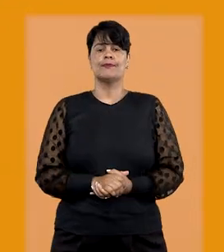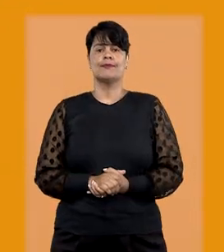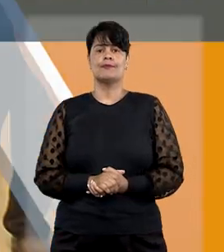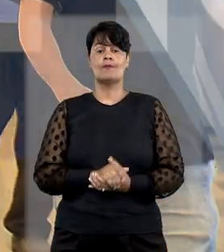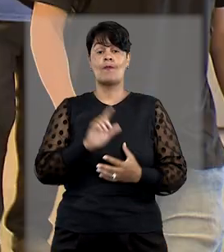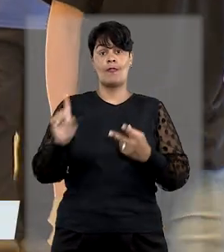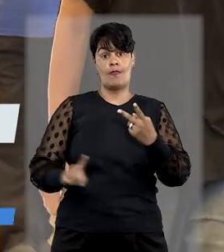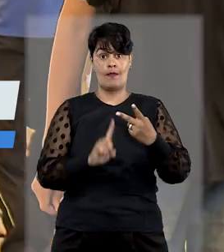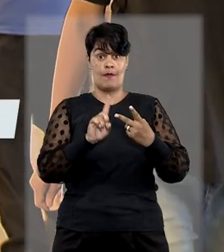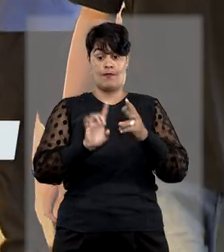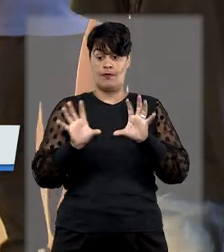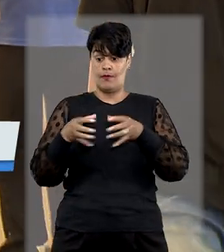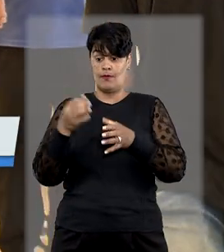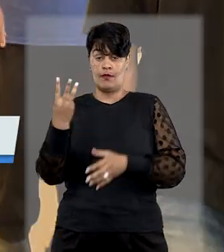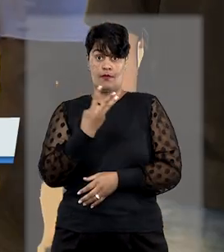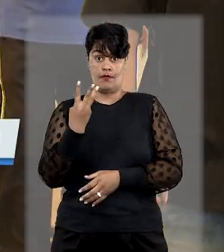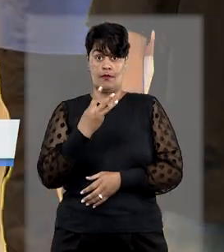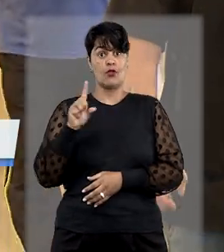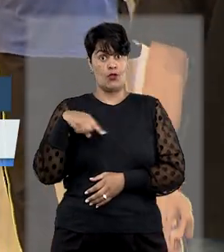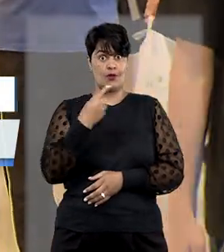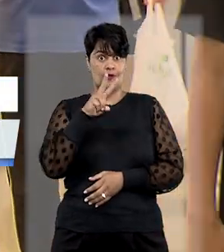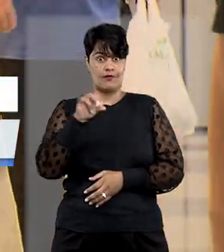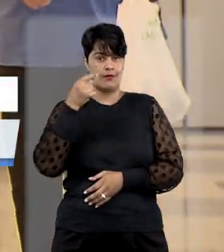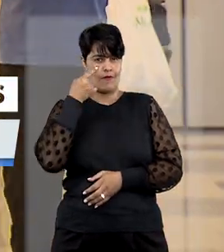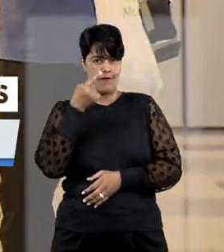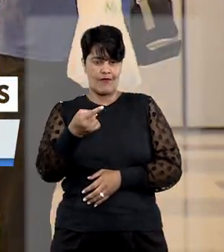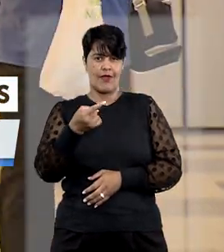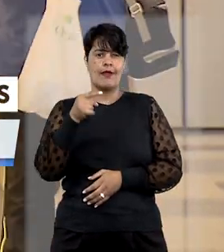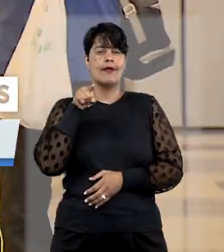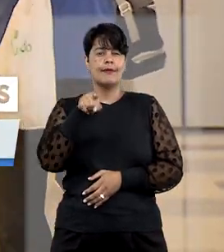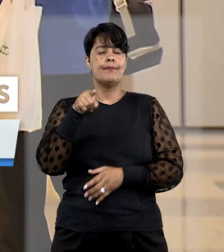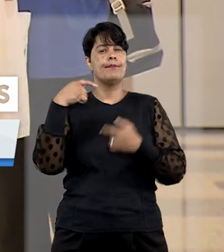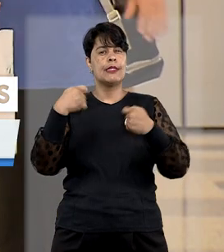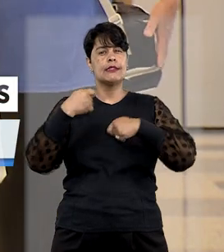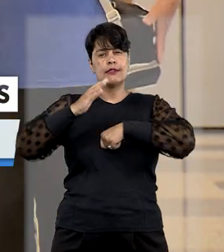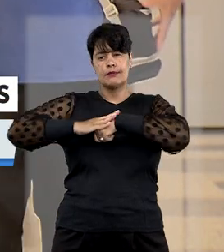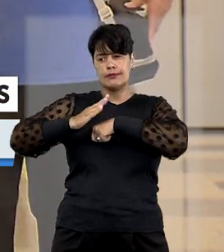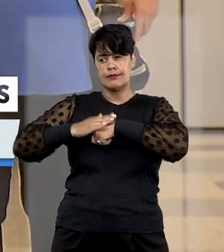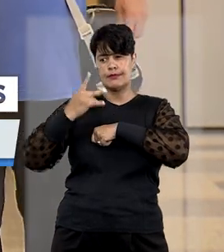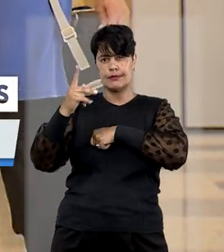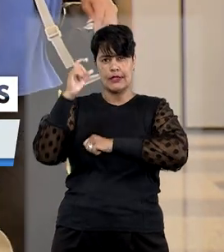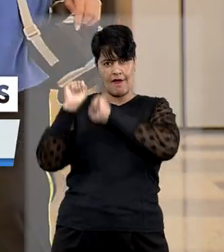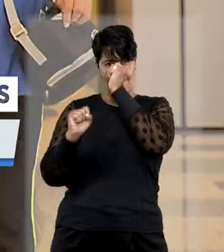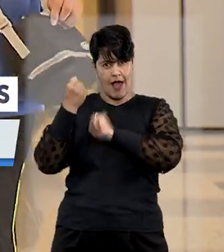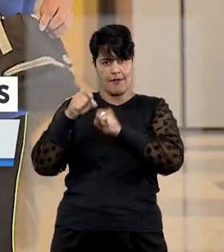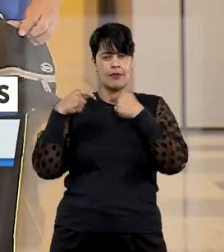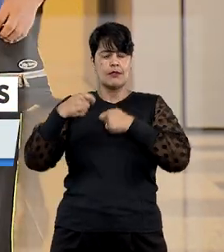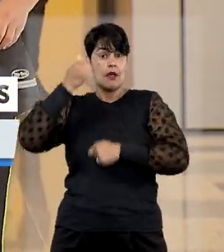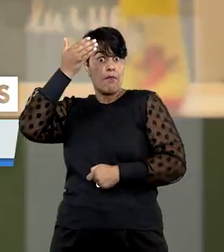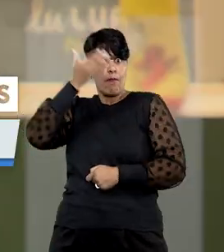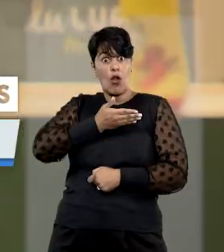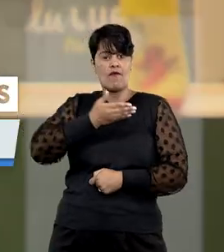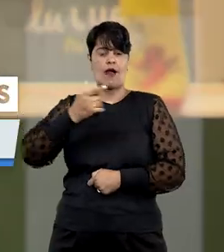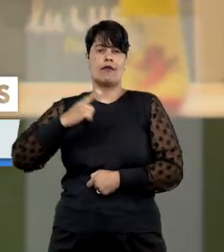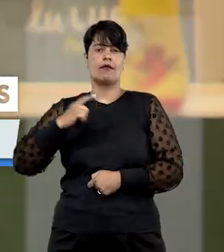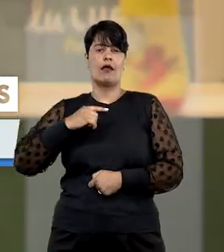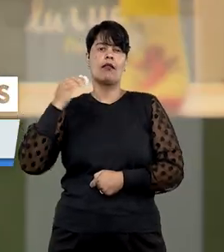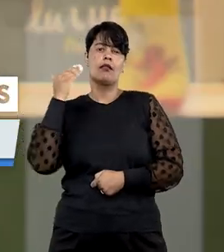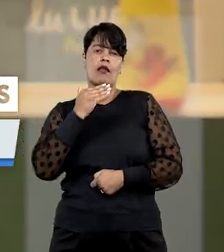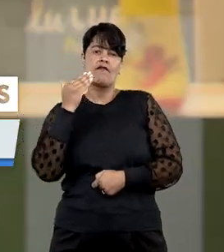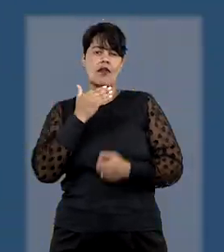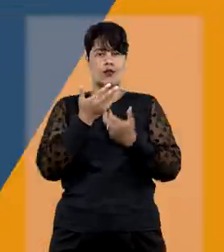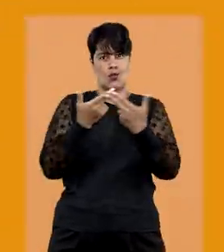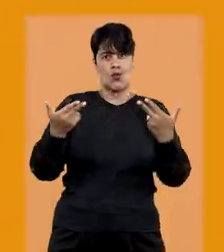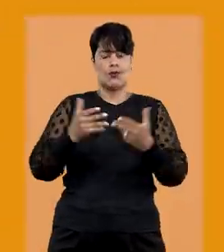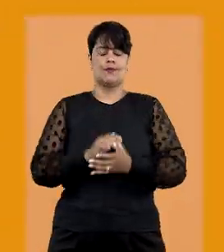Na terceira turma, vamos relembrar o entendimento de que cabe ao fornecedor comprovar inexistência de defeito